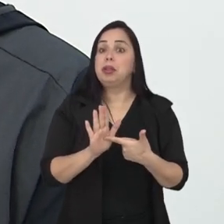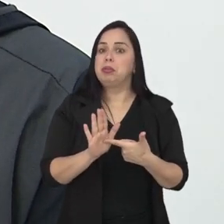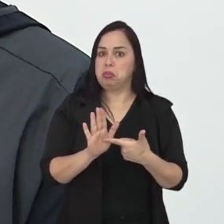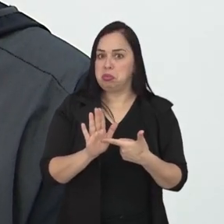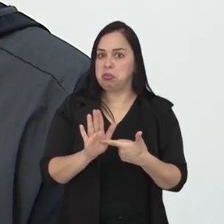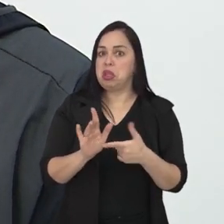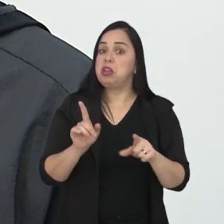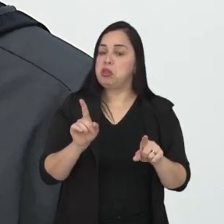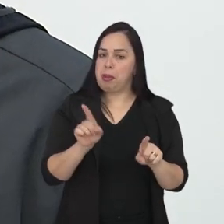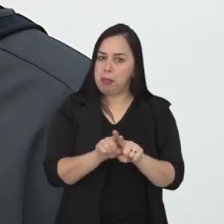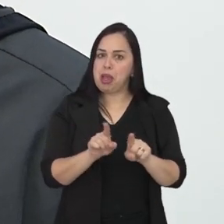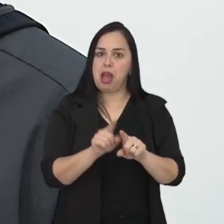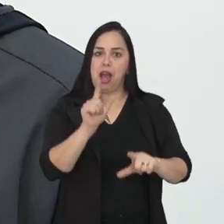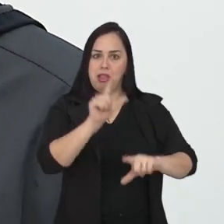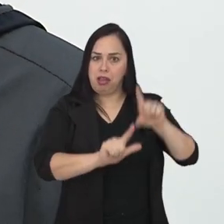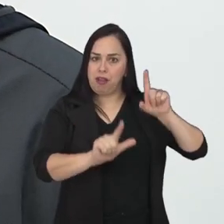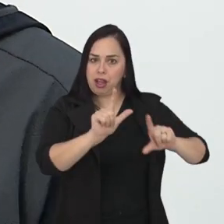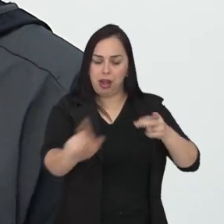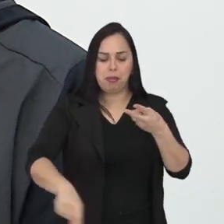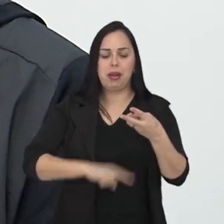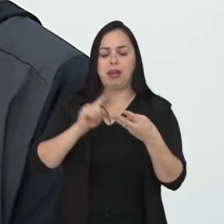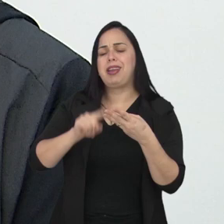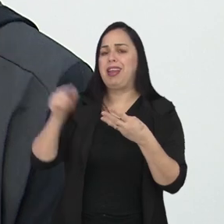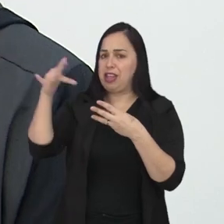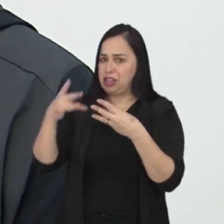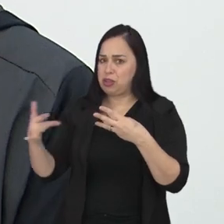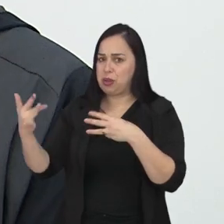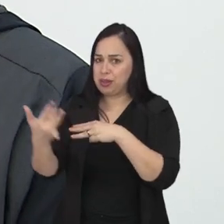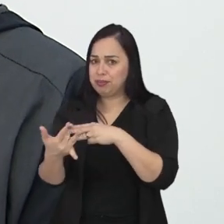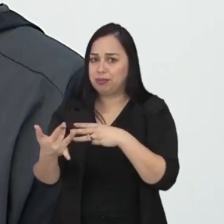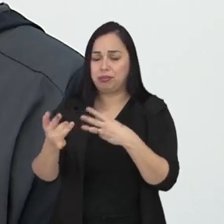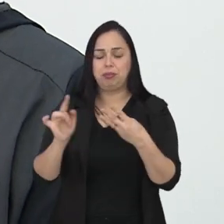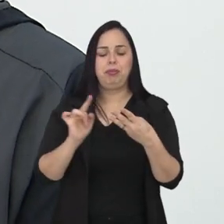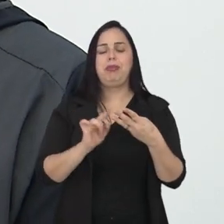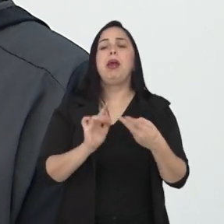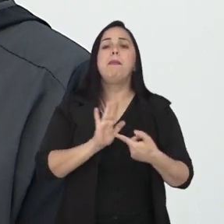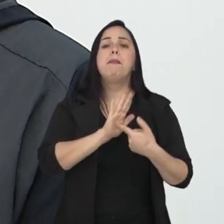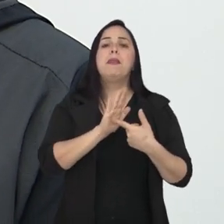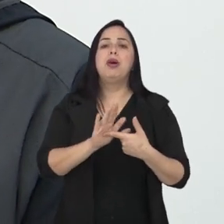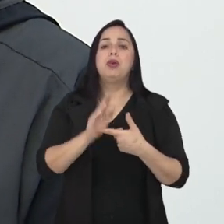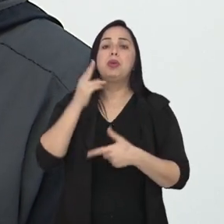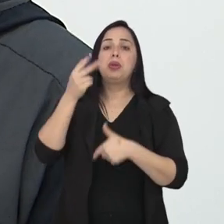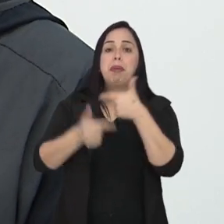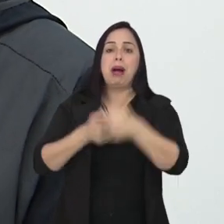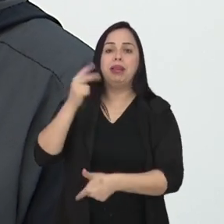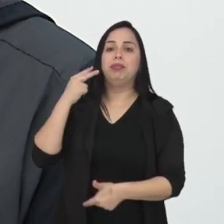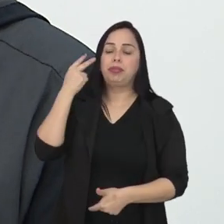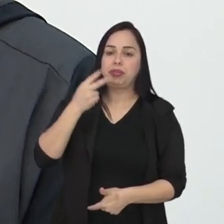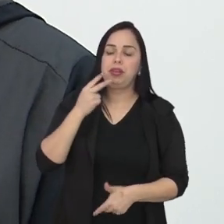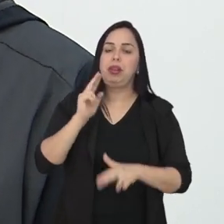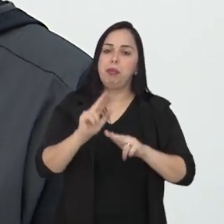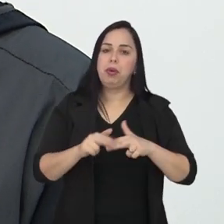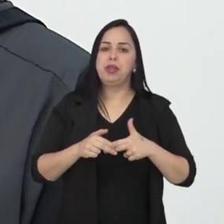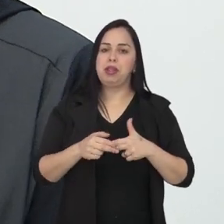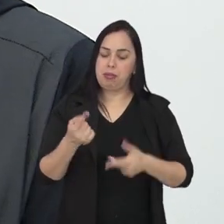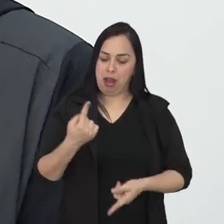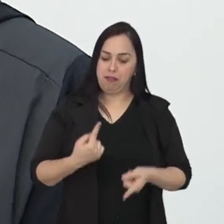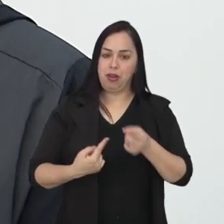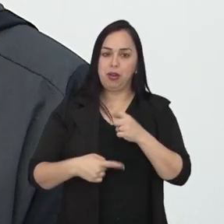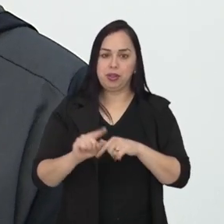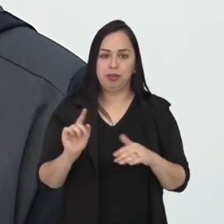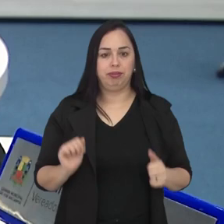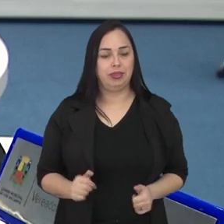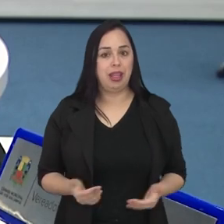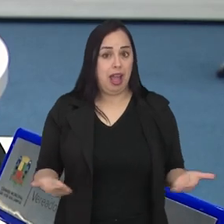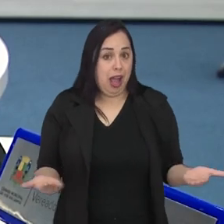ao público, inclusive através da TV Câmara, das redes sociais, as atividades do vereador. Então, eu creio que é mais um passo que nós